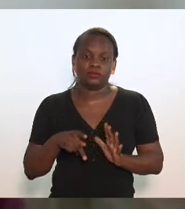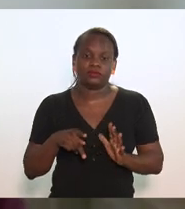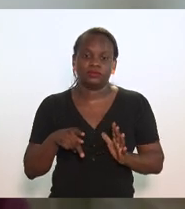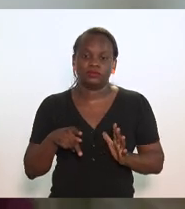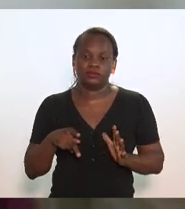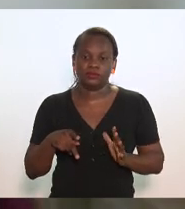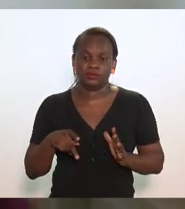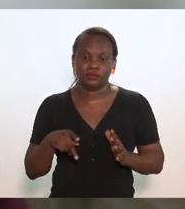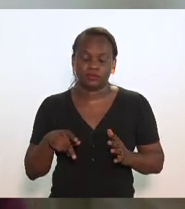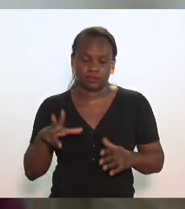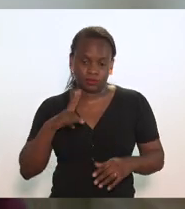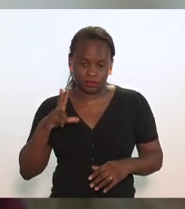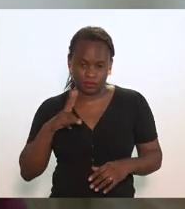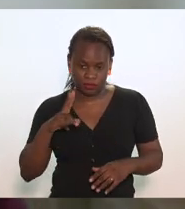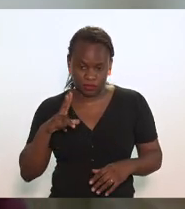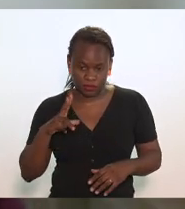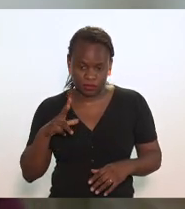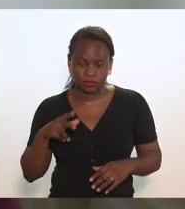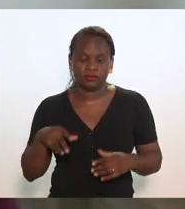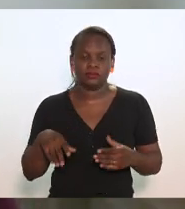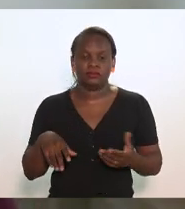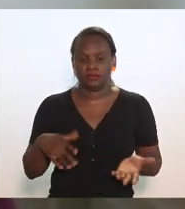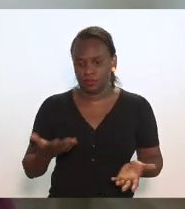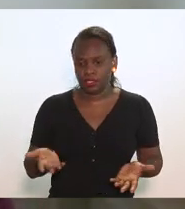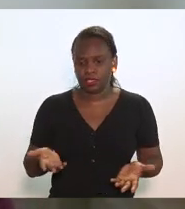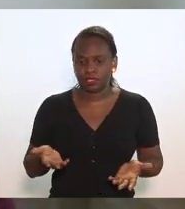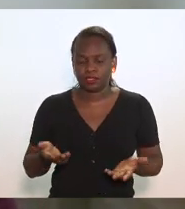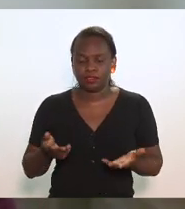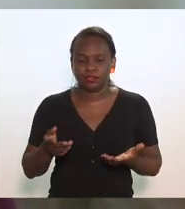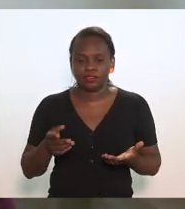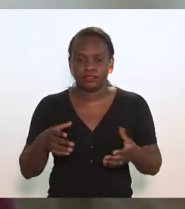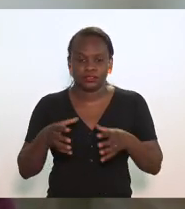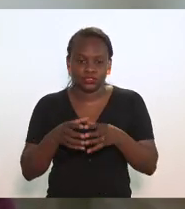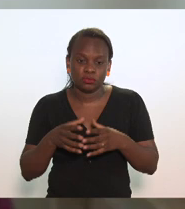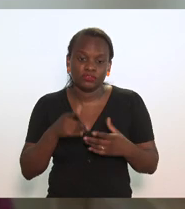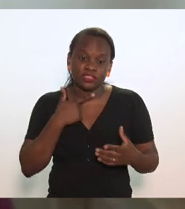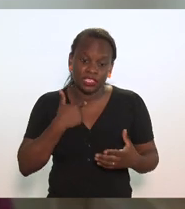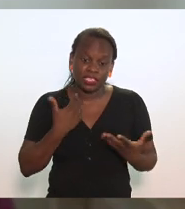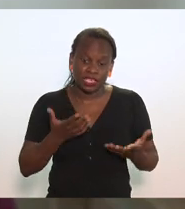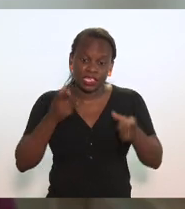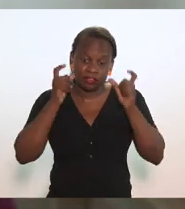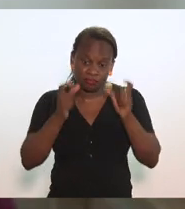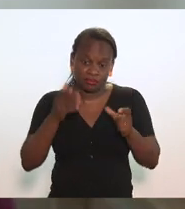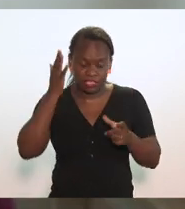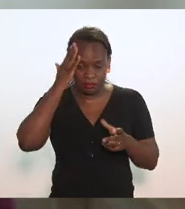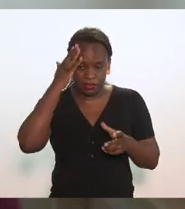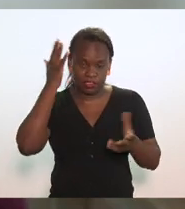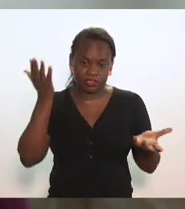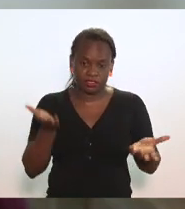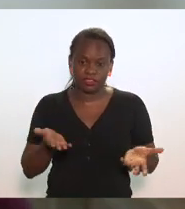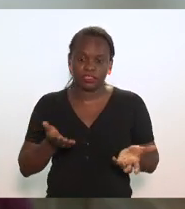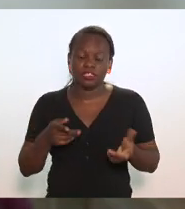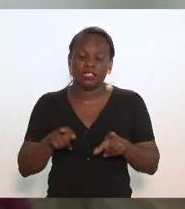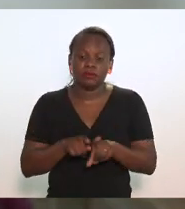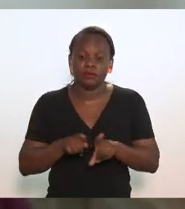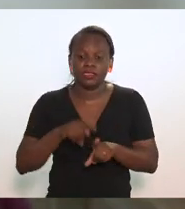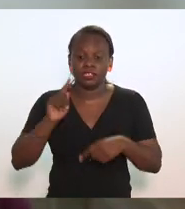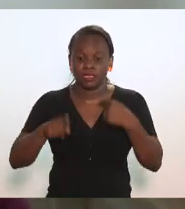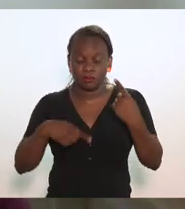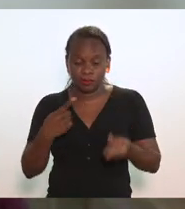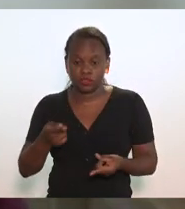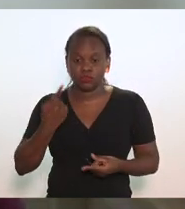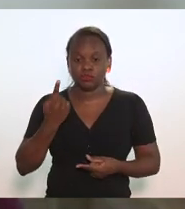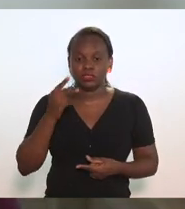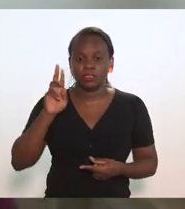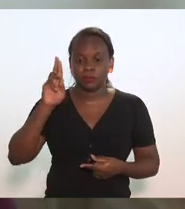privado, quer dizer, aqueles que estão interessados na matéria, e depois um